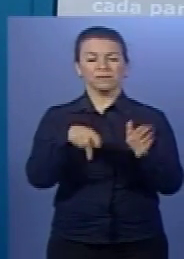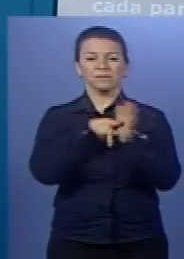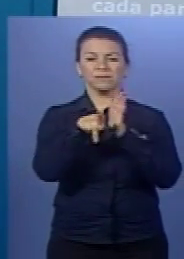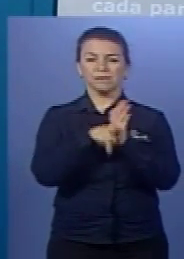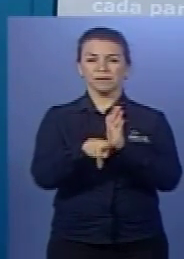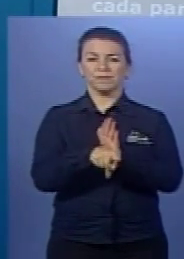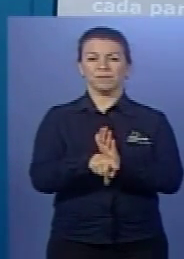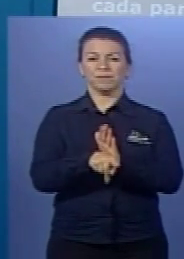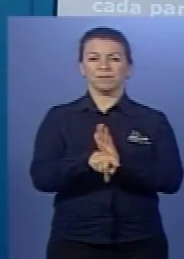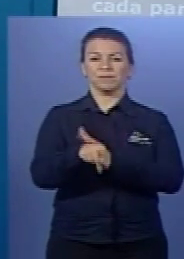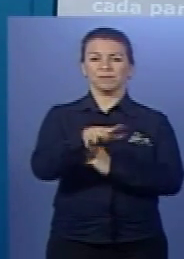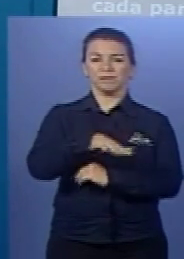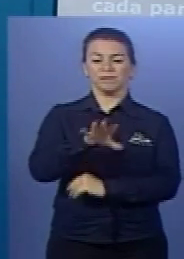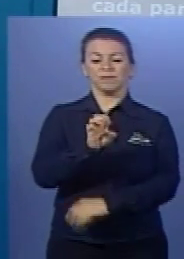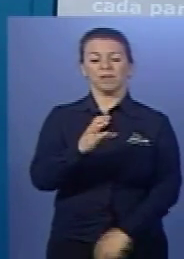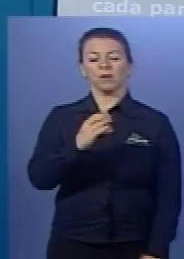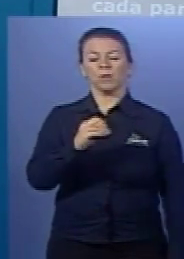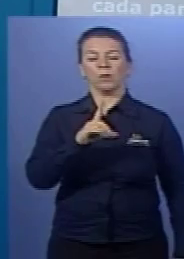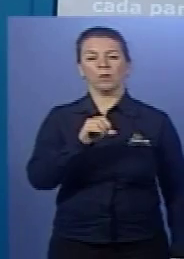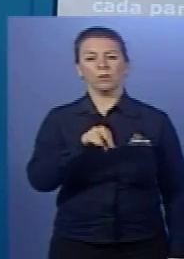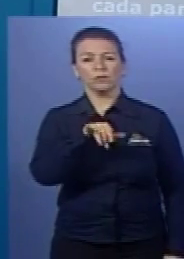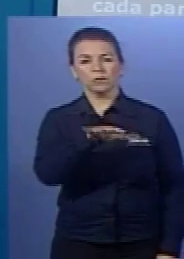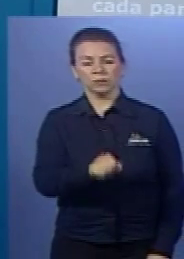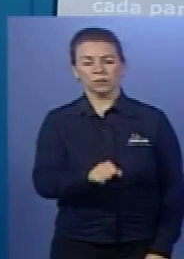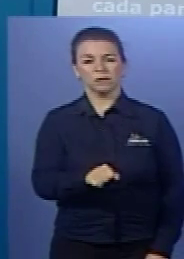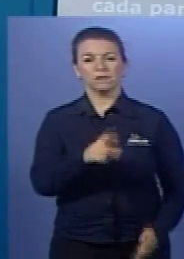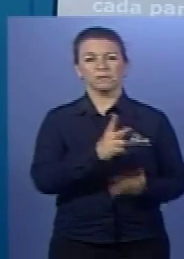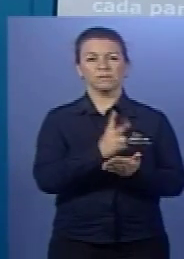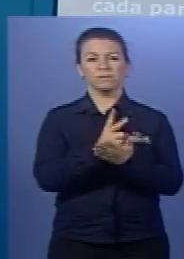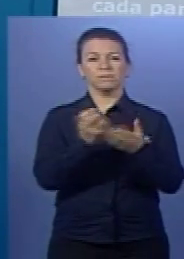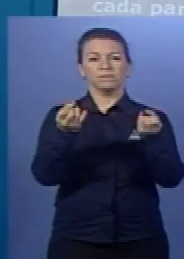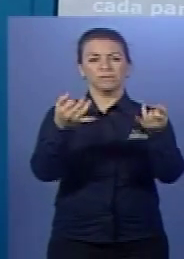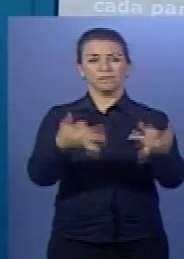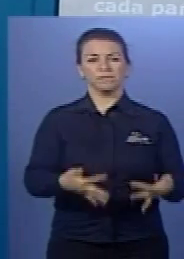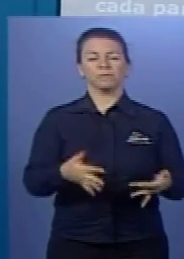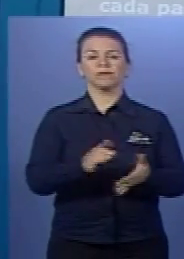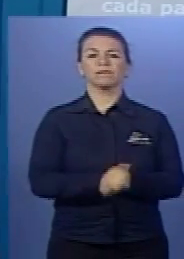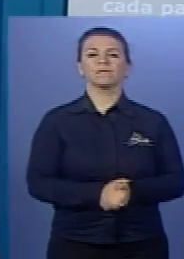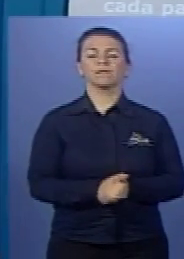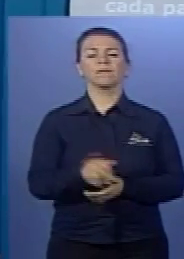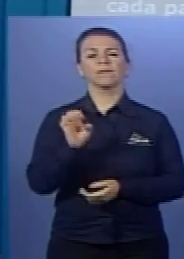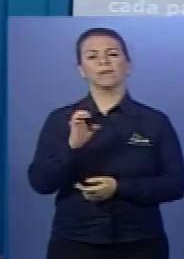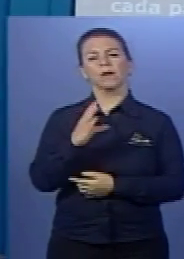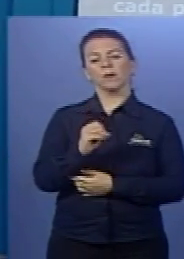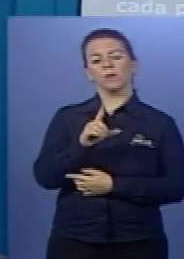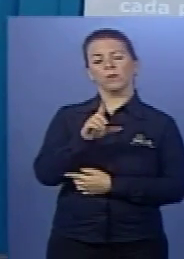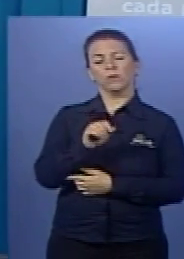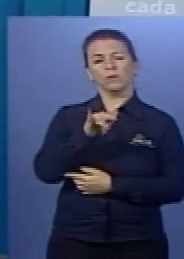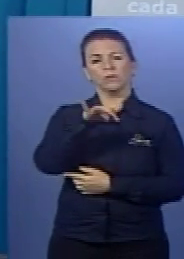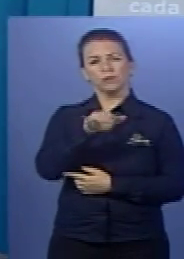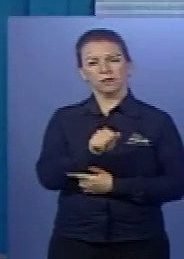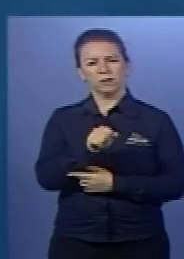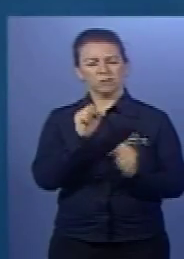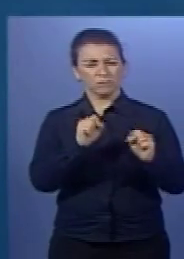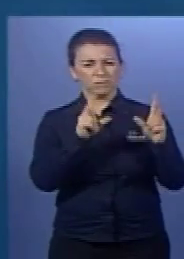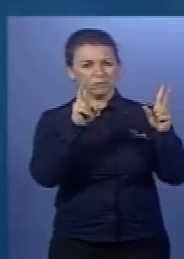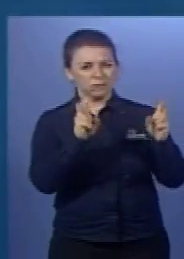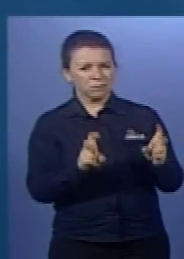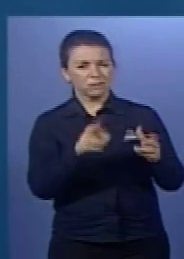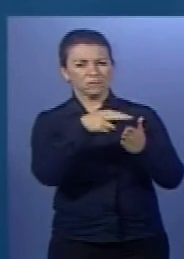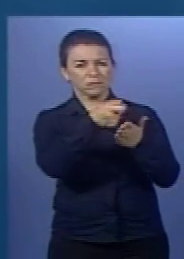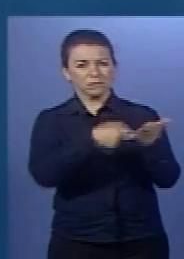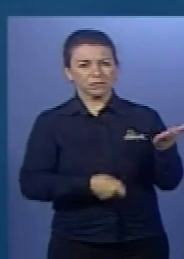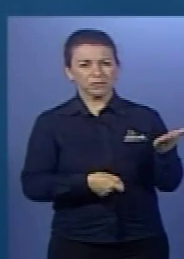questões de ecologia são muito abordadas. Até aproveitando, Marlos. Mandar. Ecologia é um tema de redação? Também.